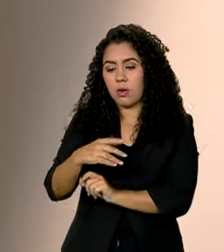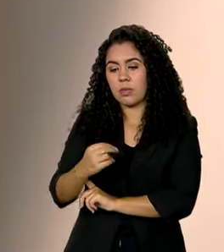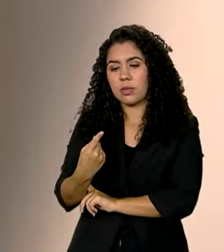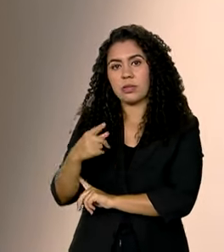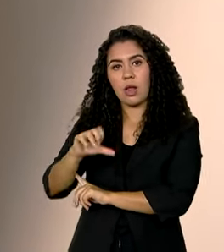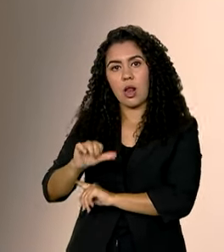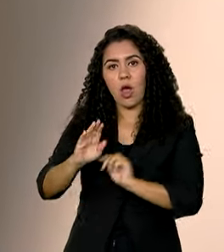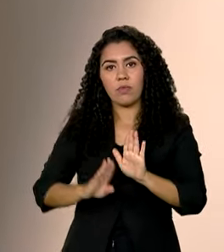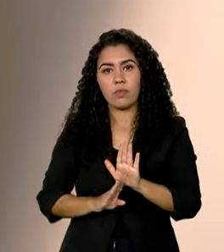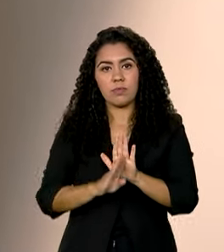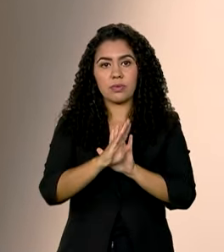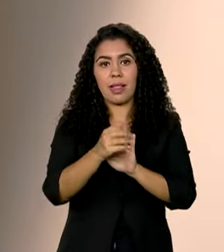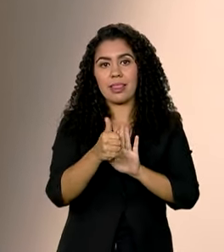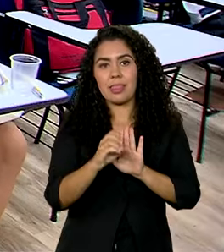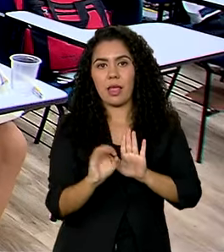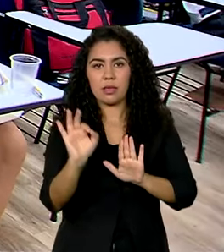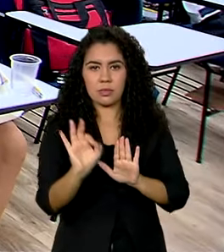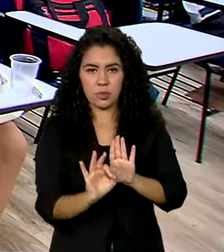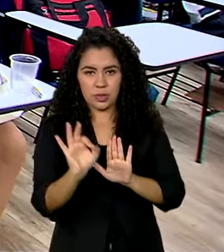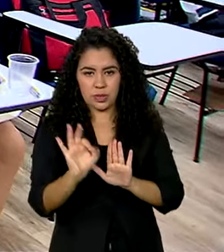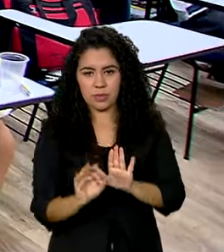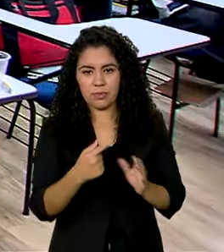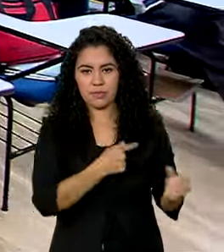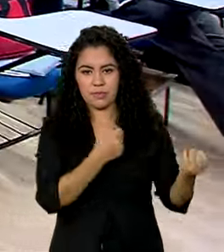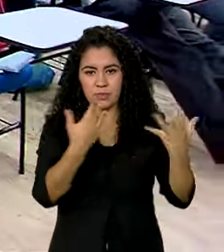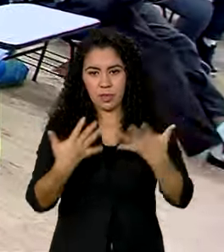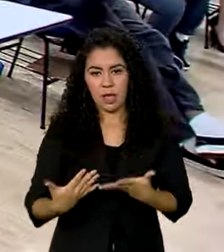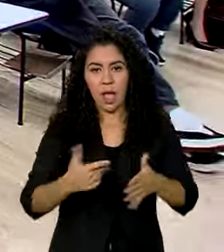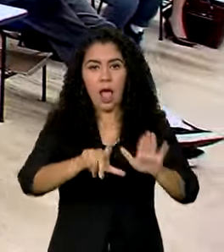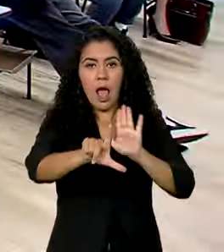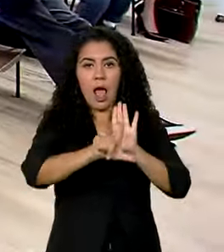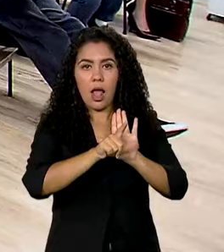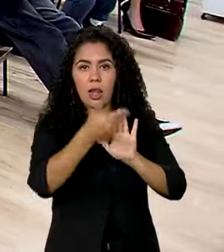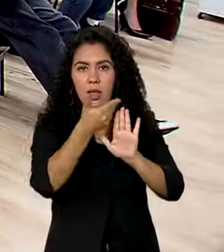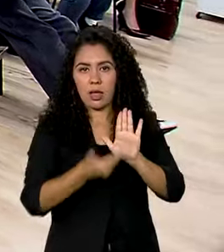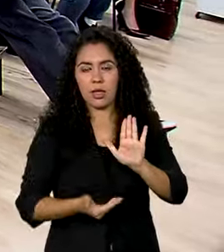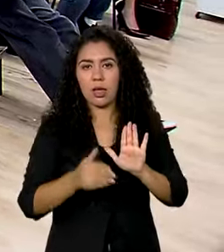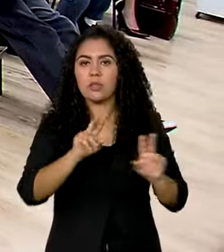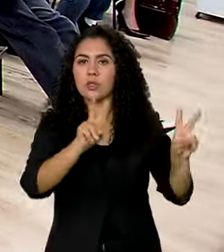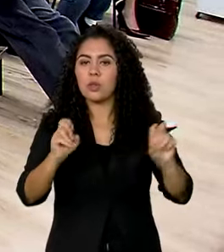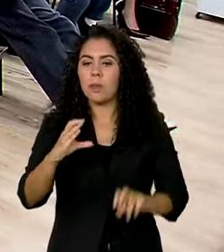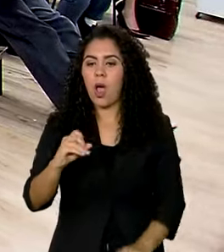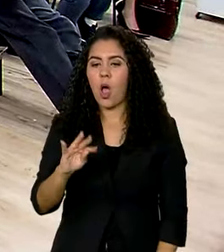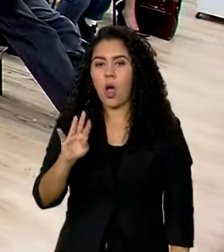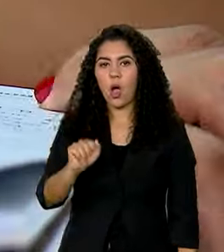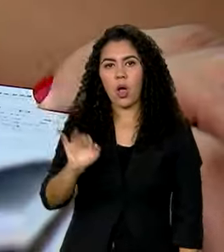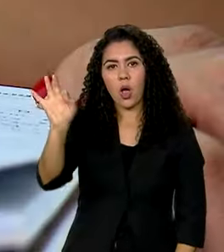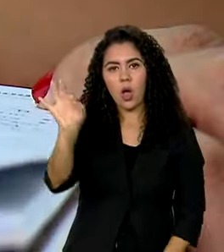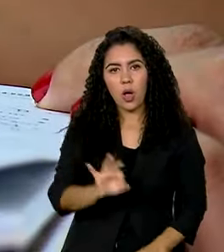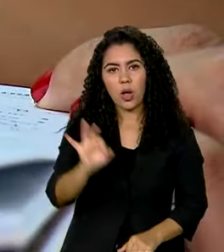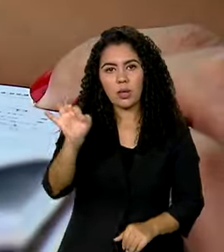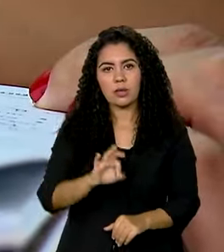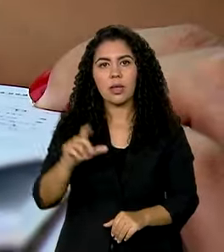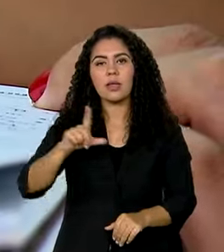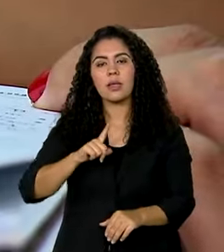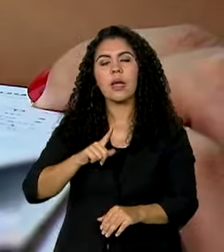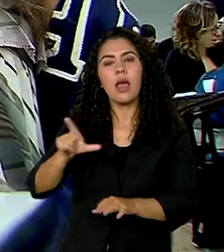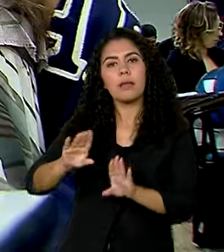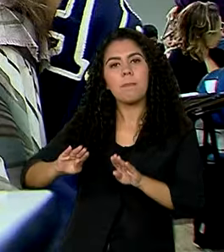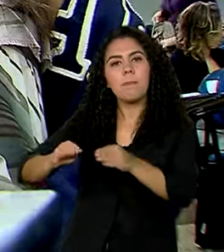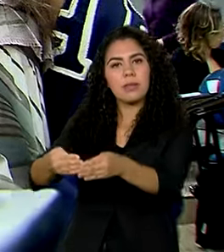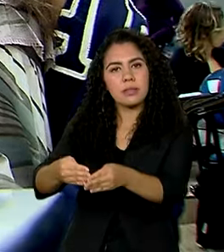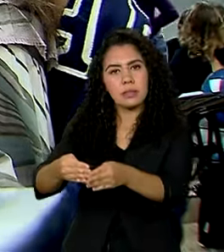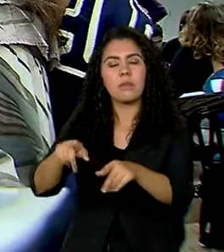número passou para 10%. A lei de cotas, que reserva parte das vagas em universidades